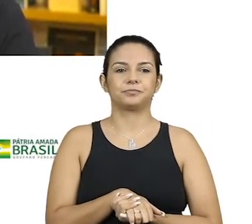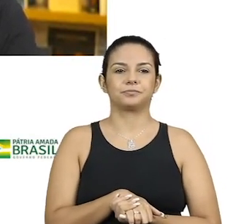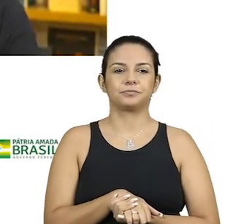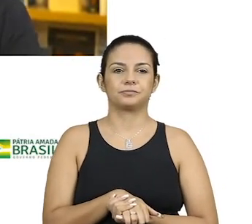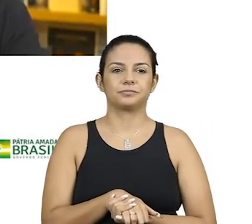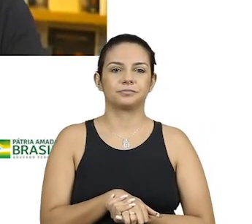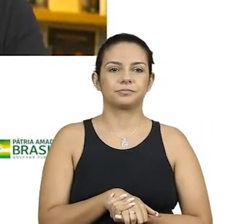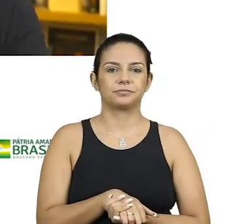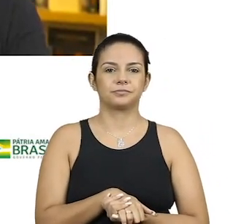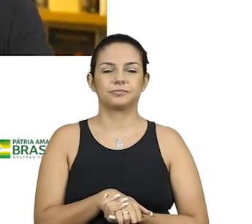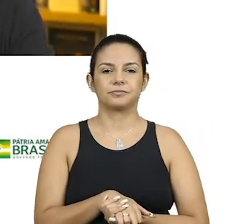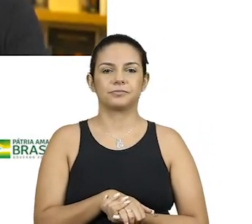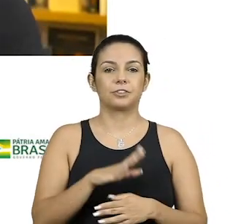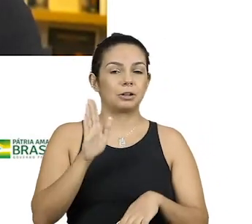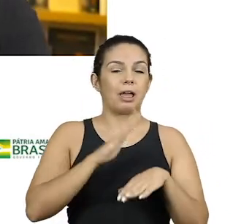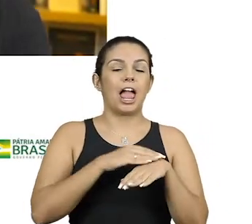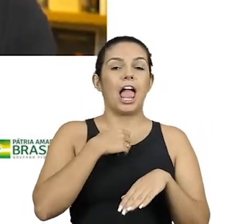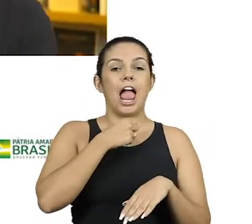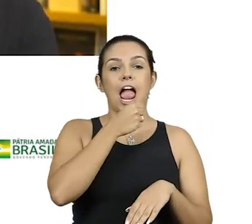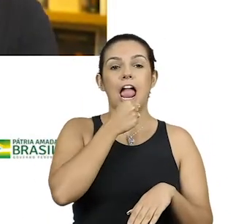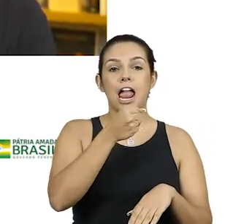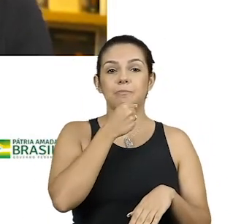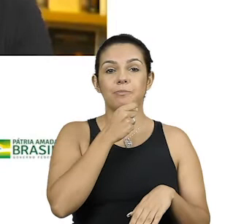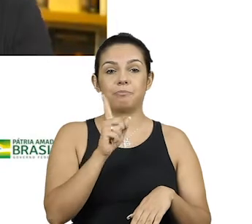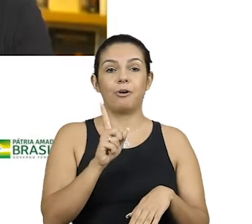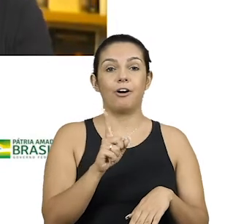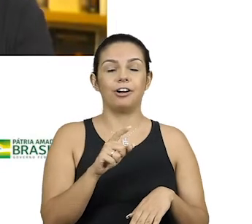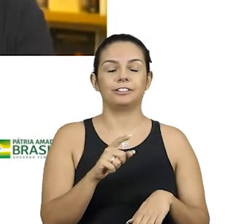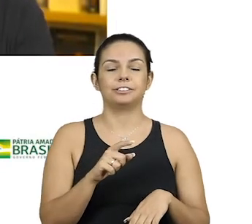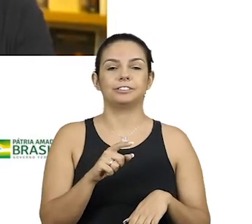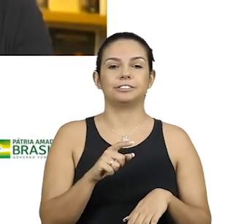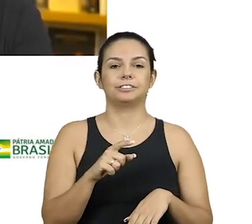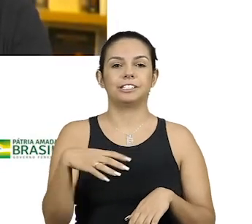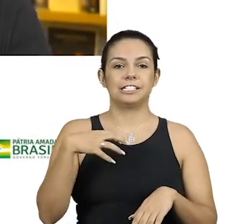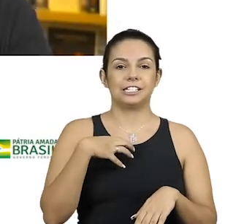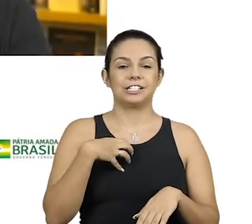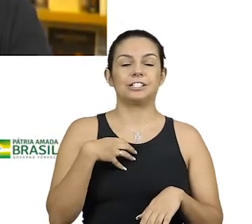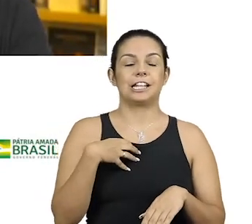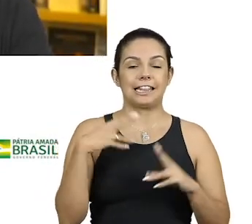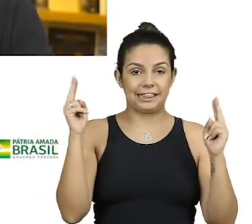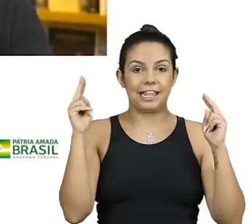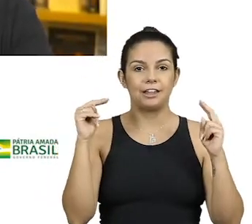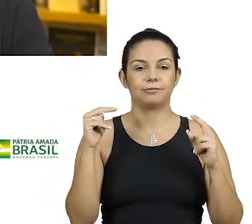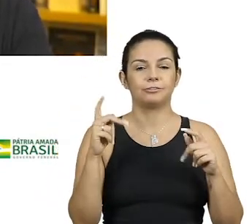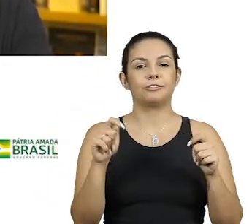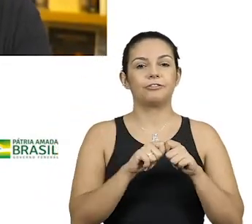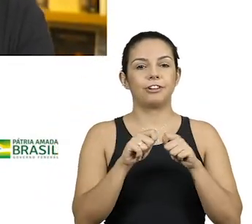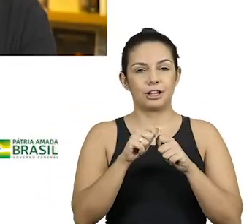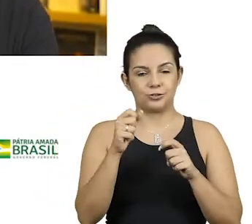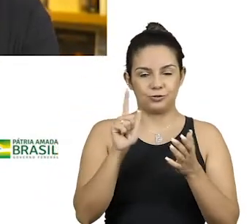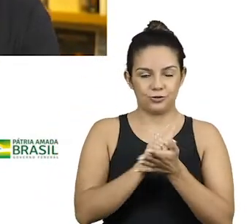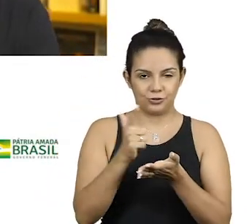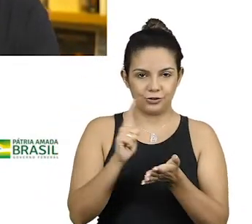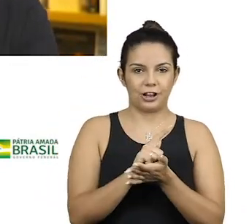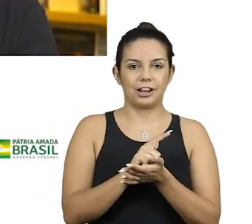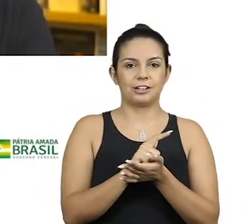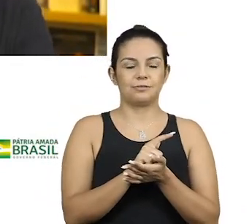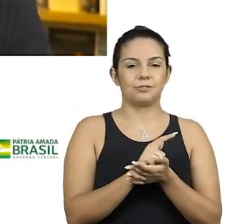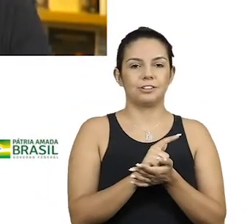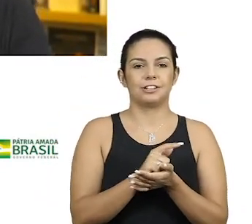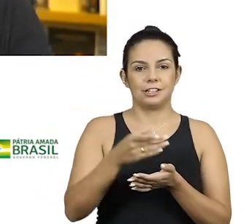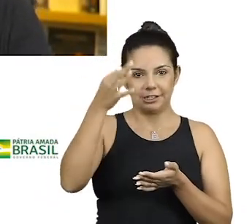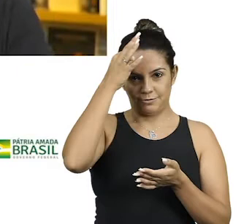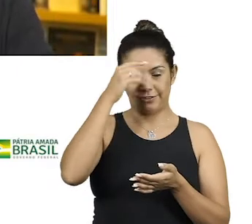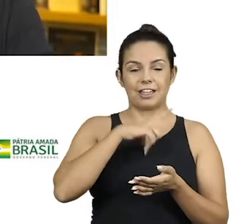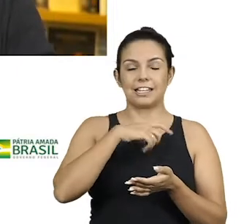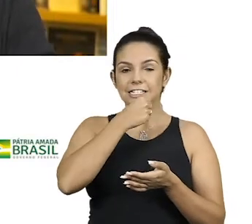eu não sou mais um repórter, no sentido clássico do termo, eu faço jornalismo, tenho um espírito